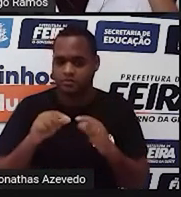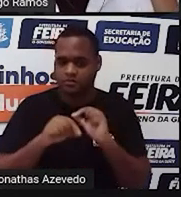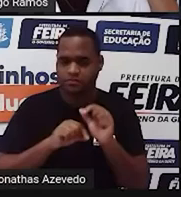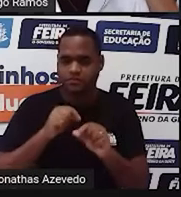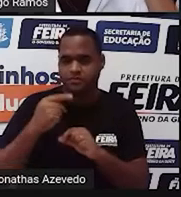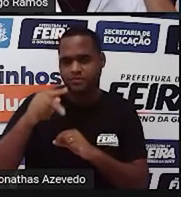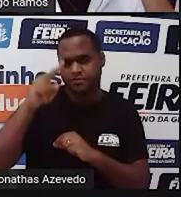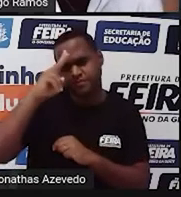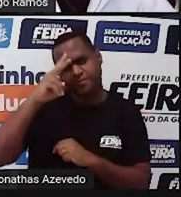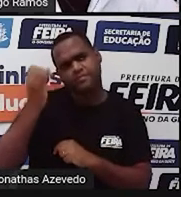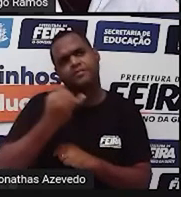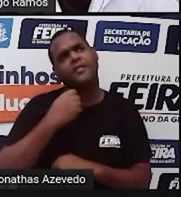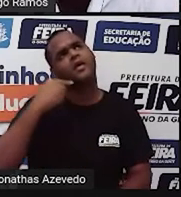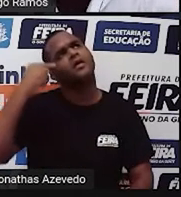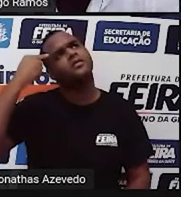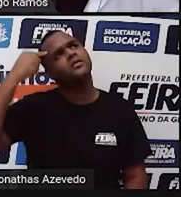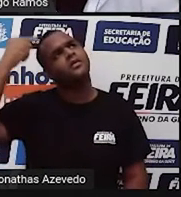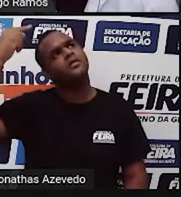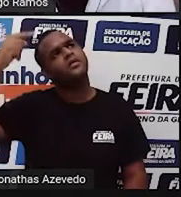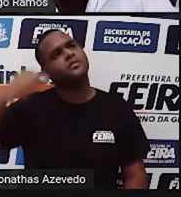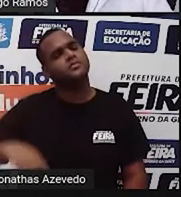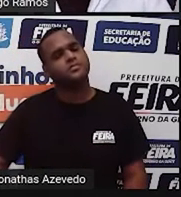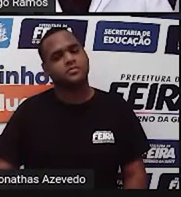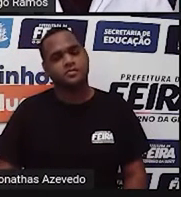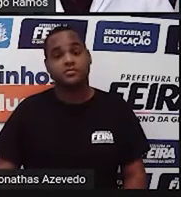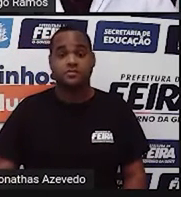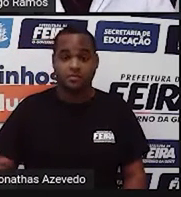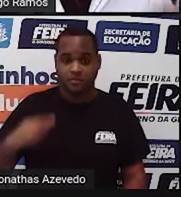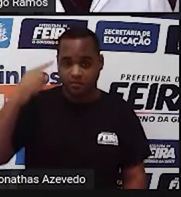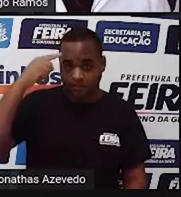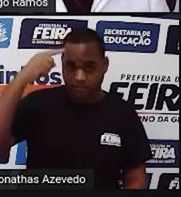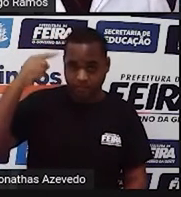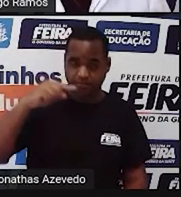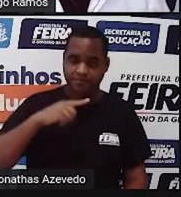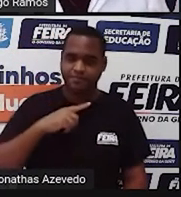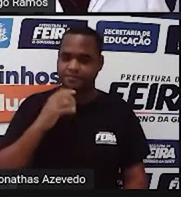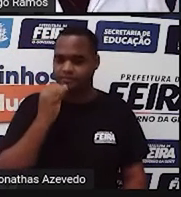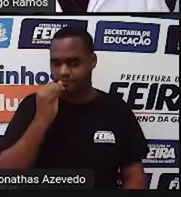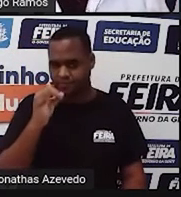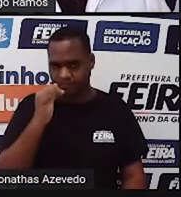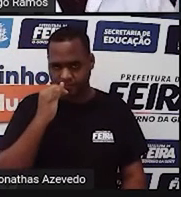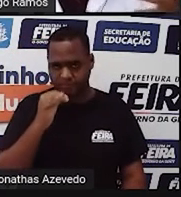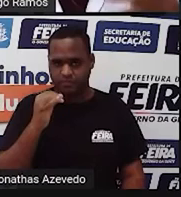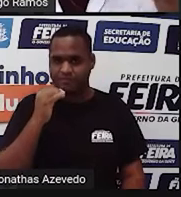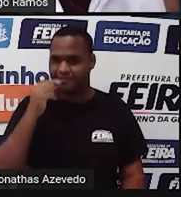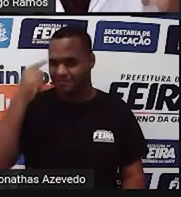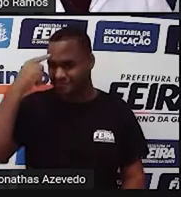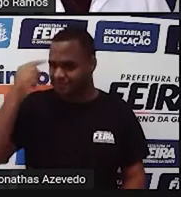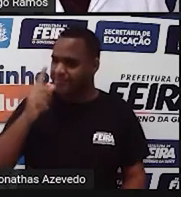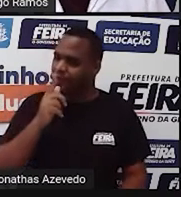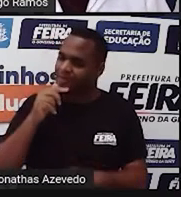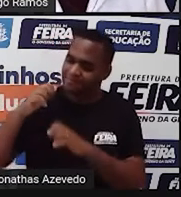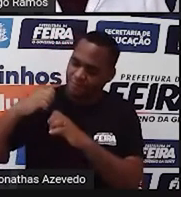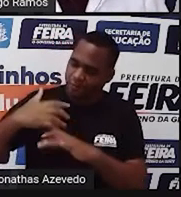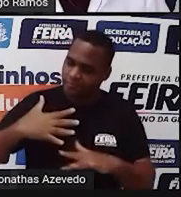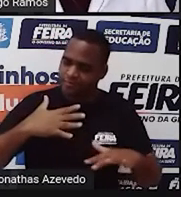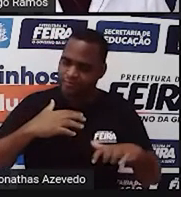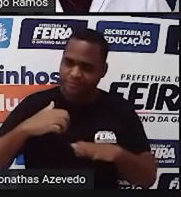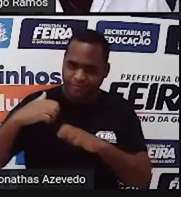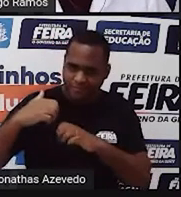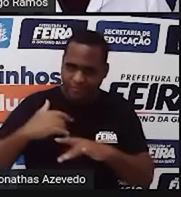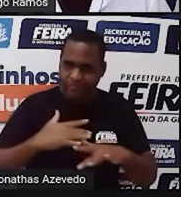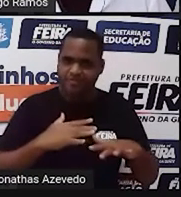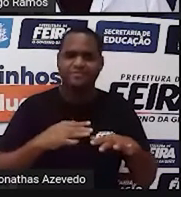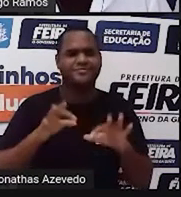pode estar lembrando, ah, professor, lembrei! A energia elétrica, ela é produzida através da água, né?